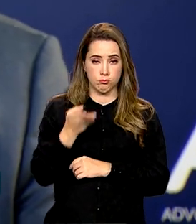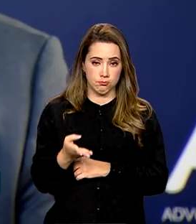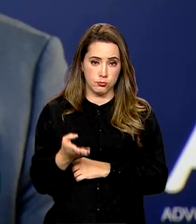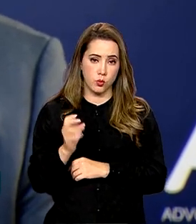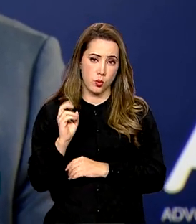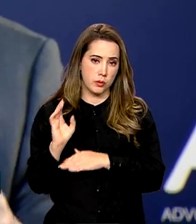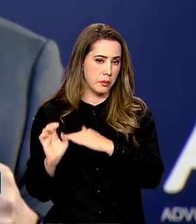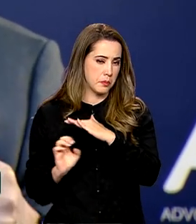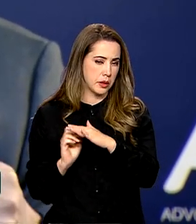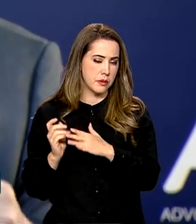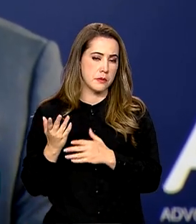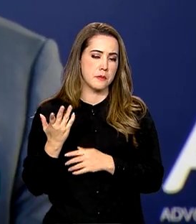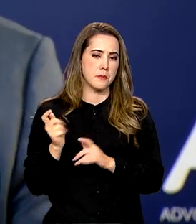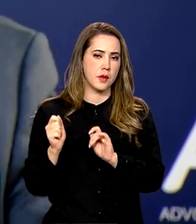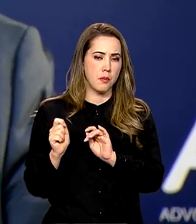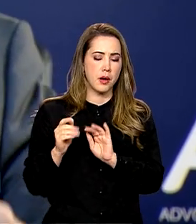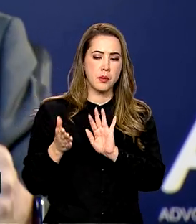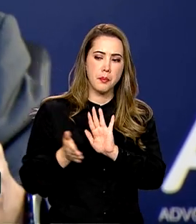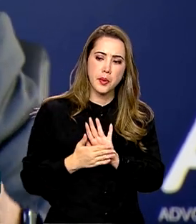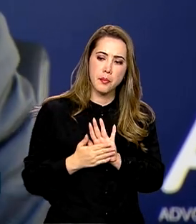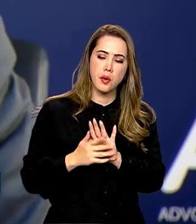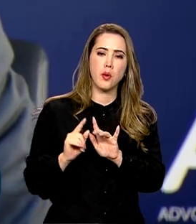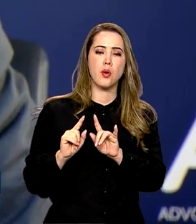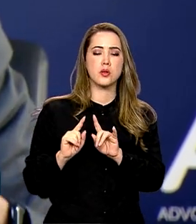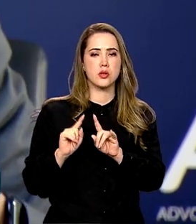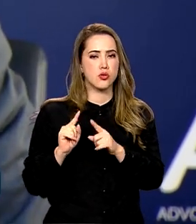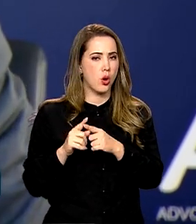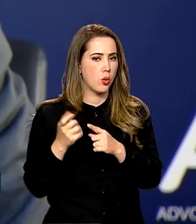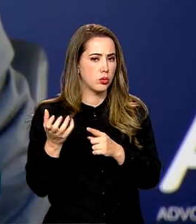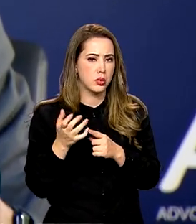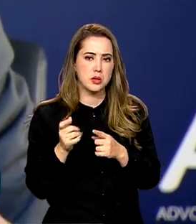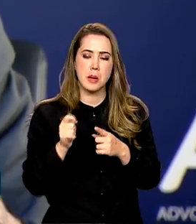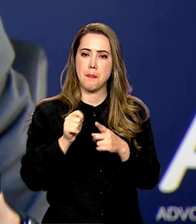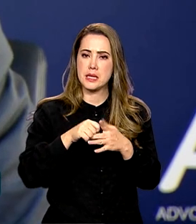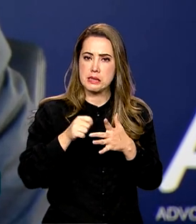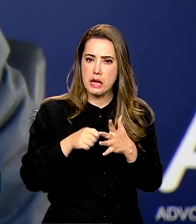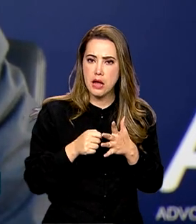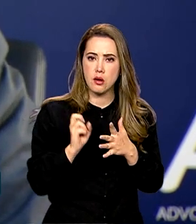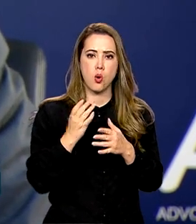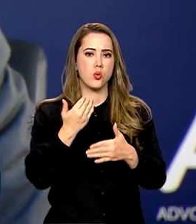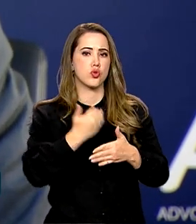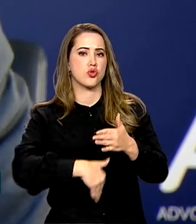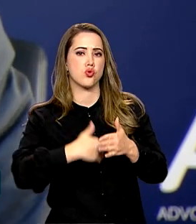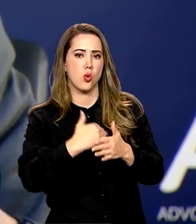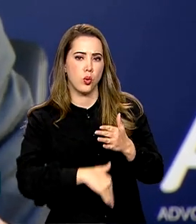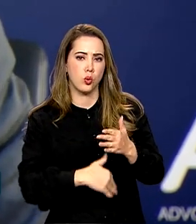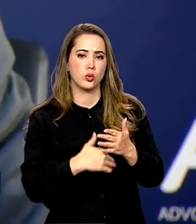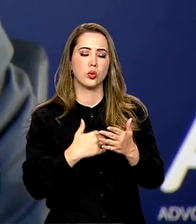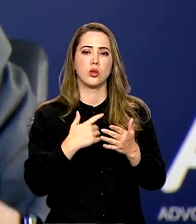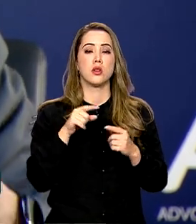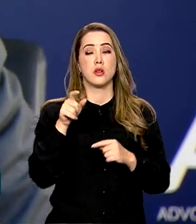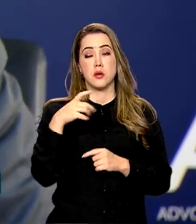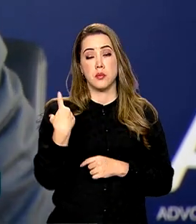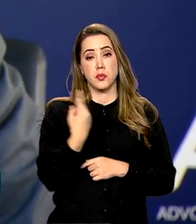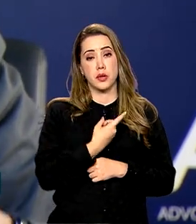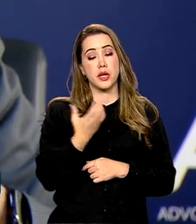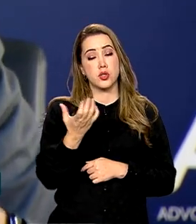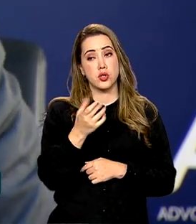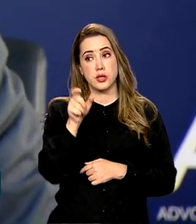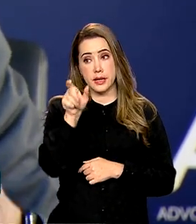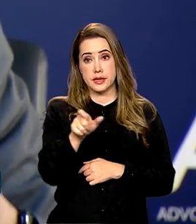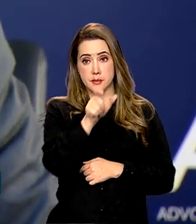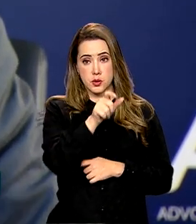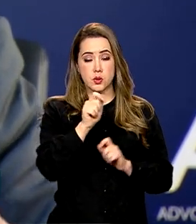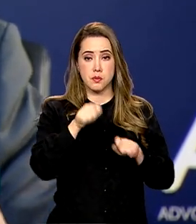para fazer uma proposta com parcelamento, com desconto, porque nós queremos que essas pessoas possam voltar a